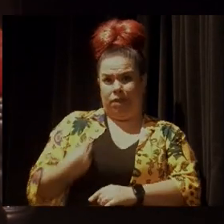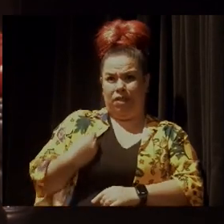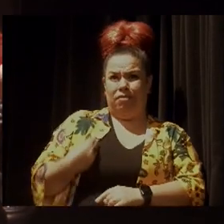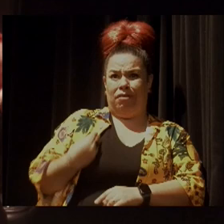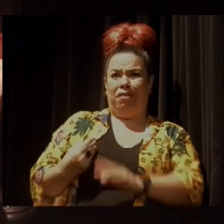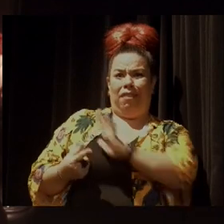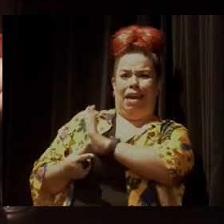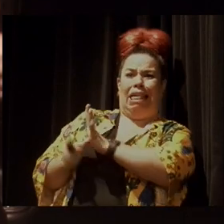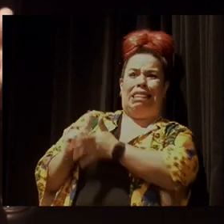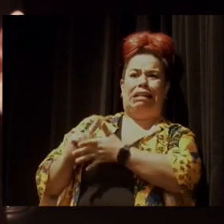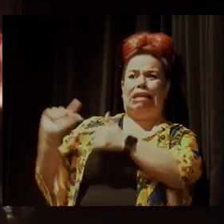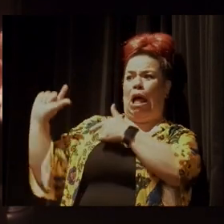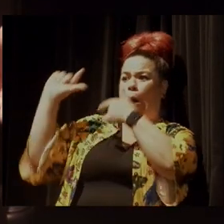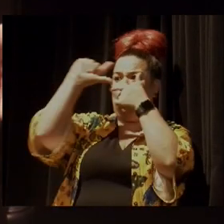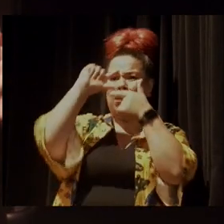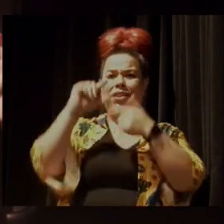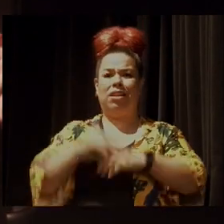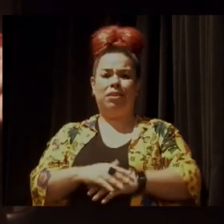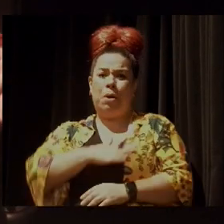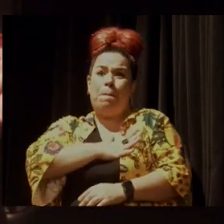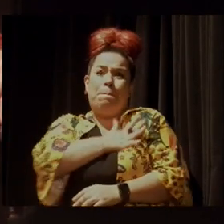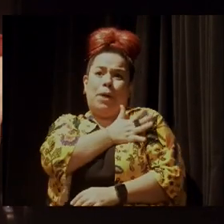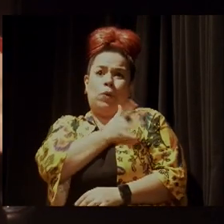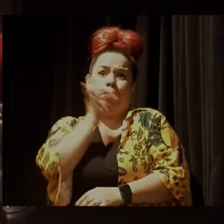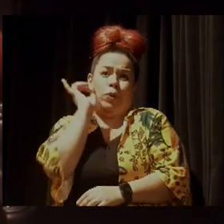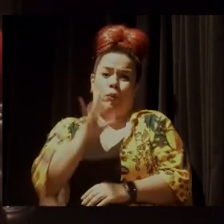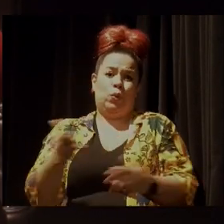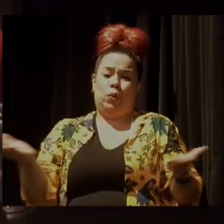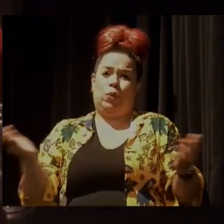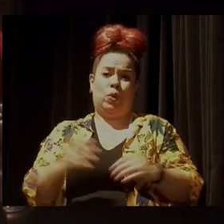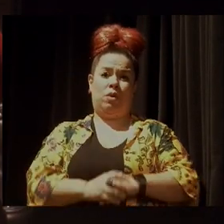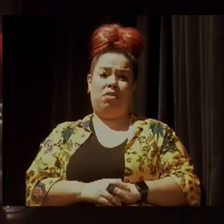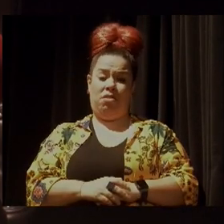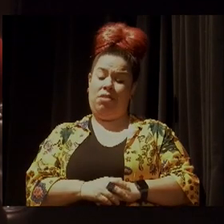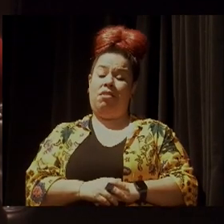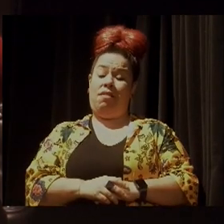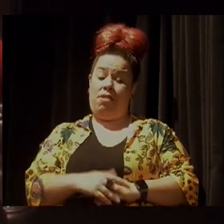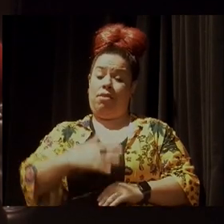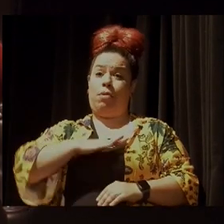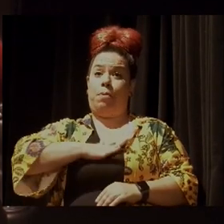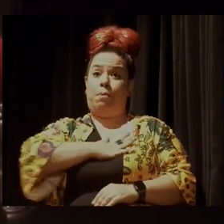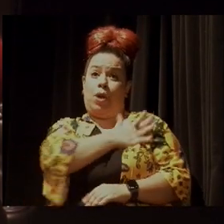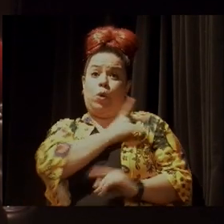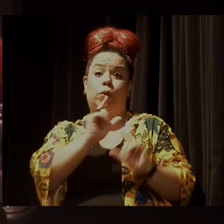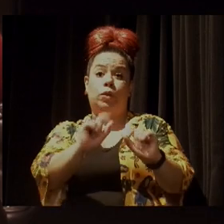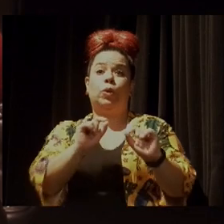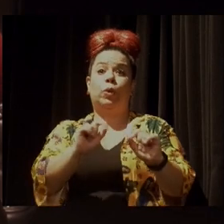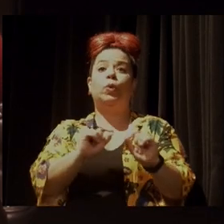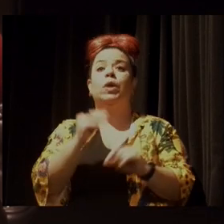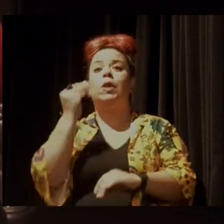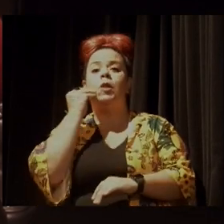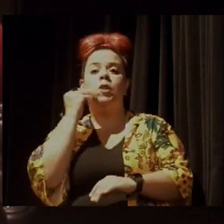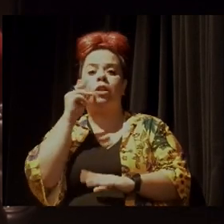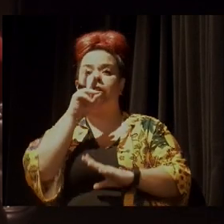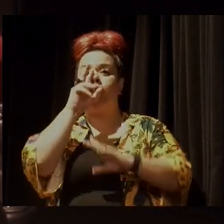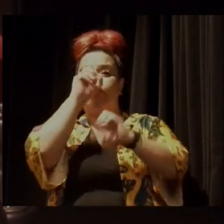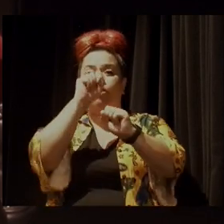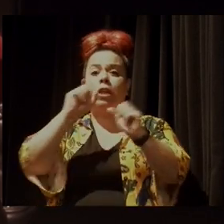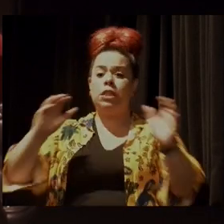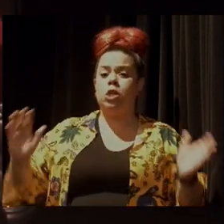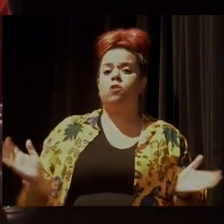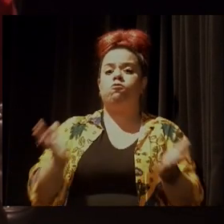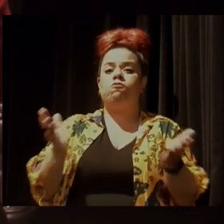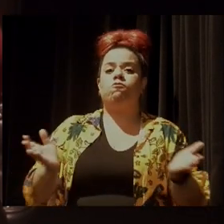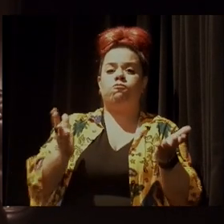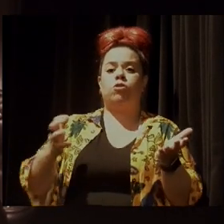atrasado é puro preconceito. E é um preconceito que vai tentando fortalecer uma visão de